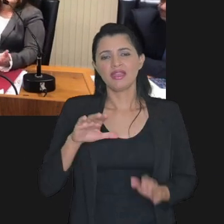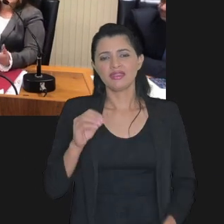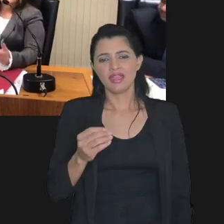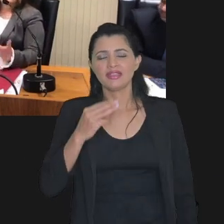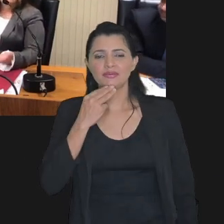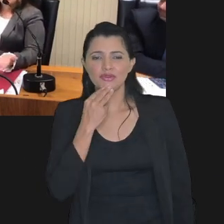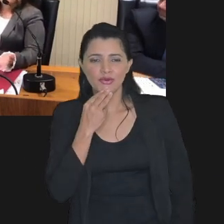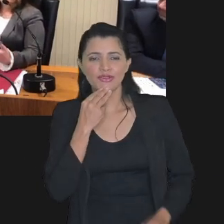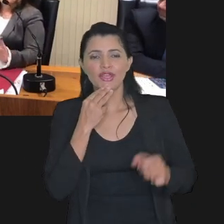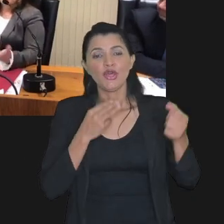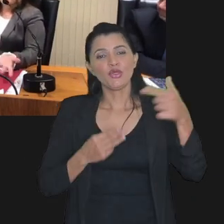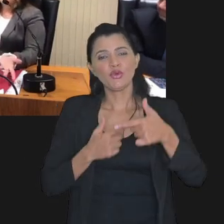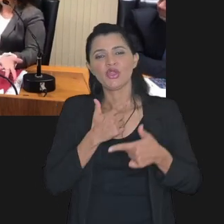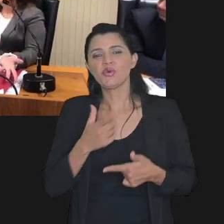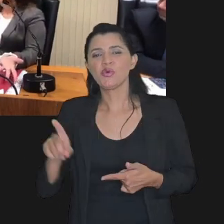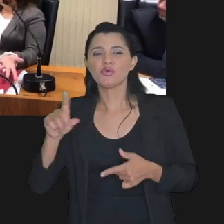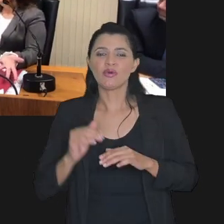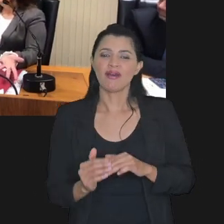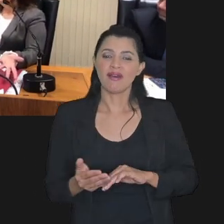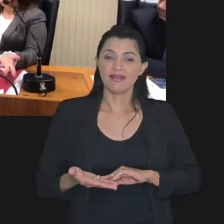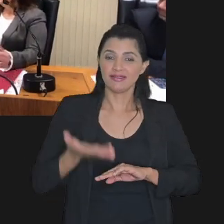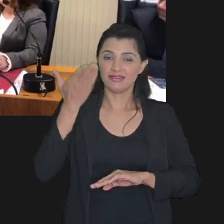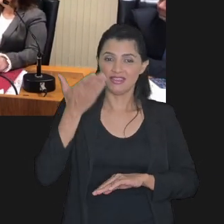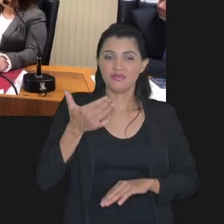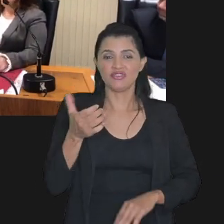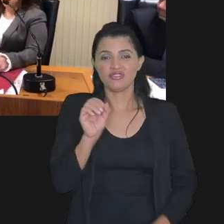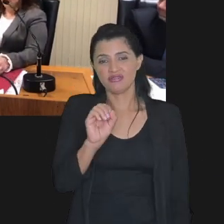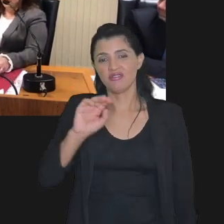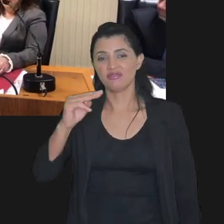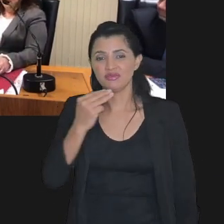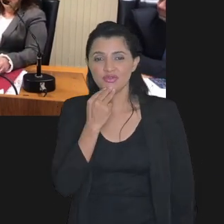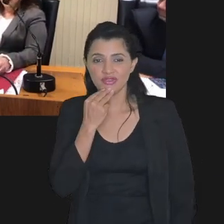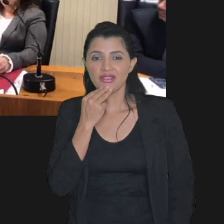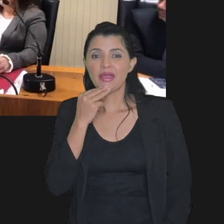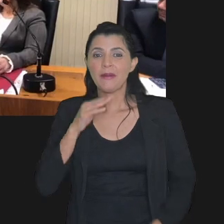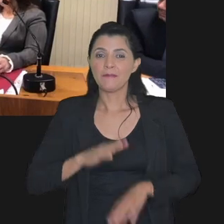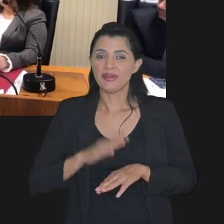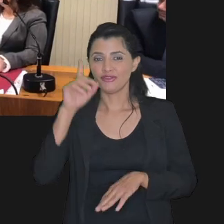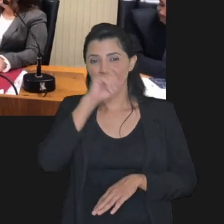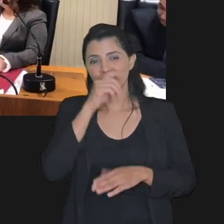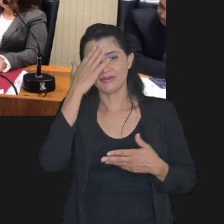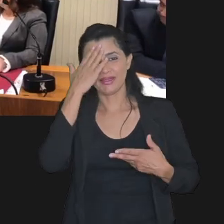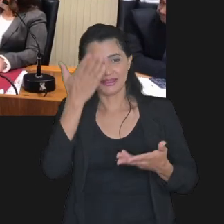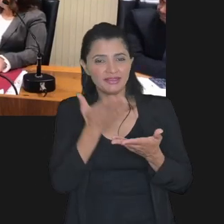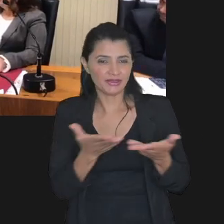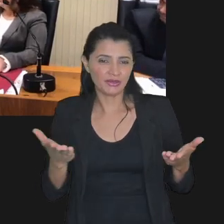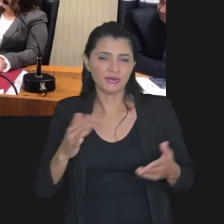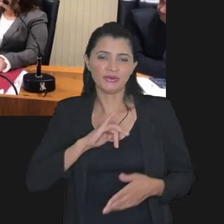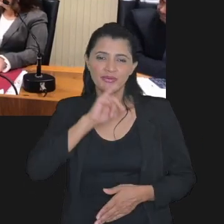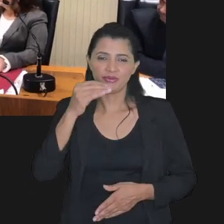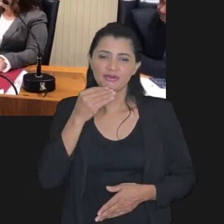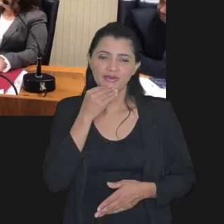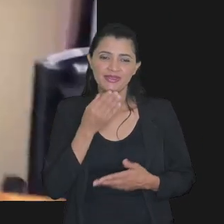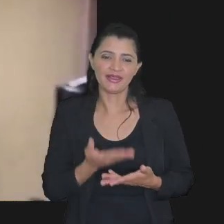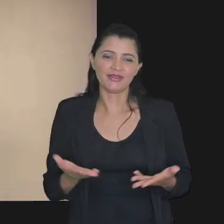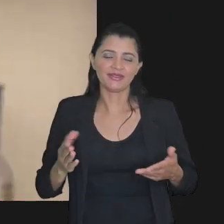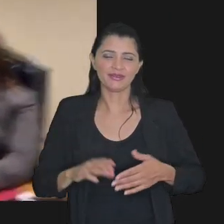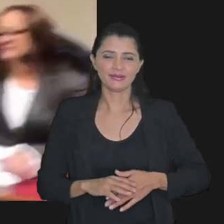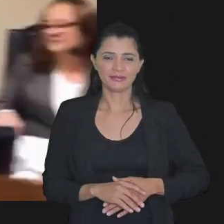do que débitos acima de 10 milhões eu agradeço a todos aqui pela oportunidade